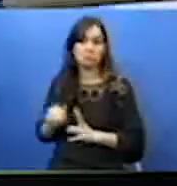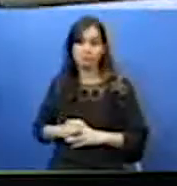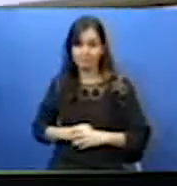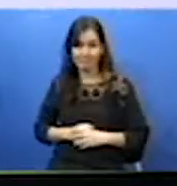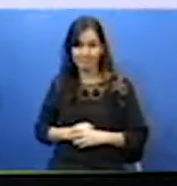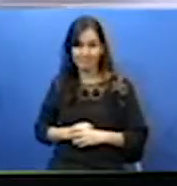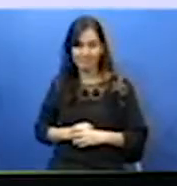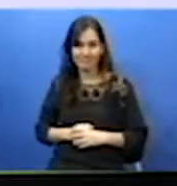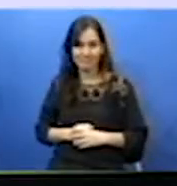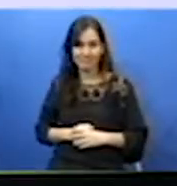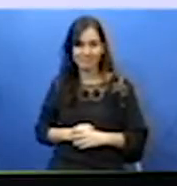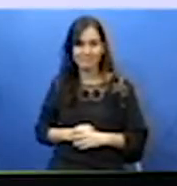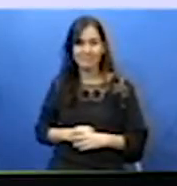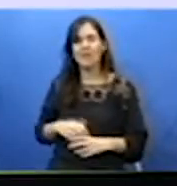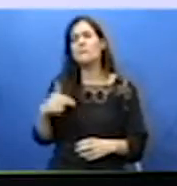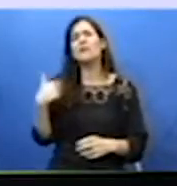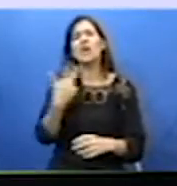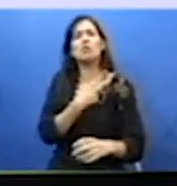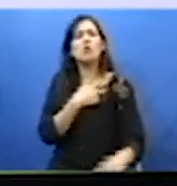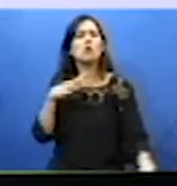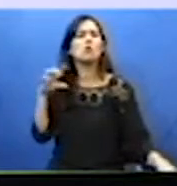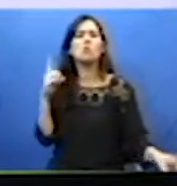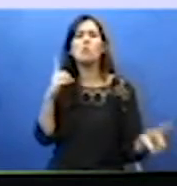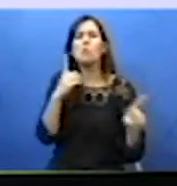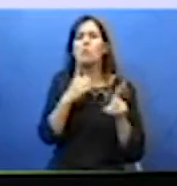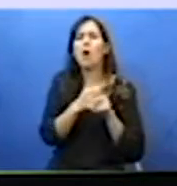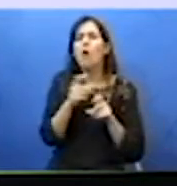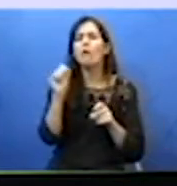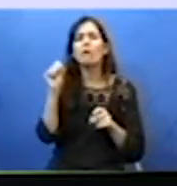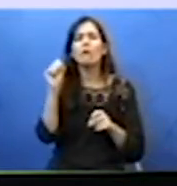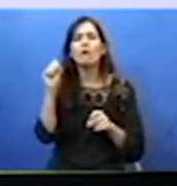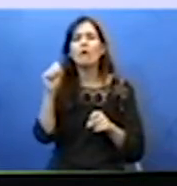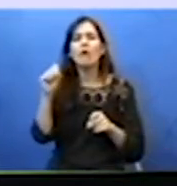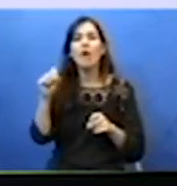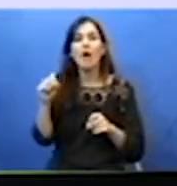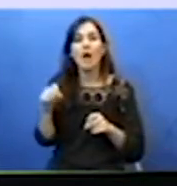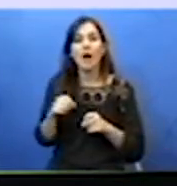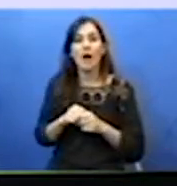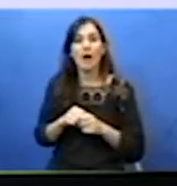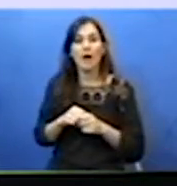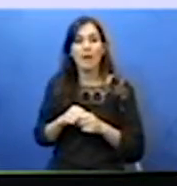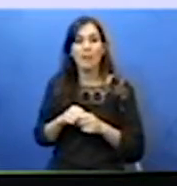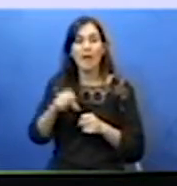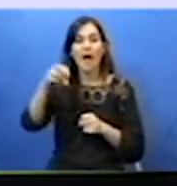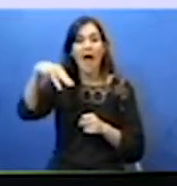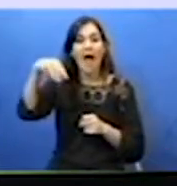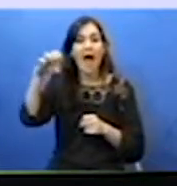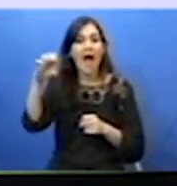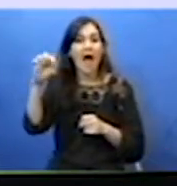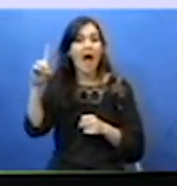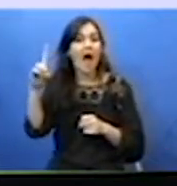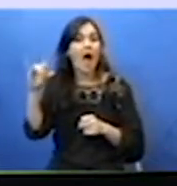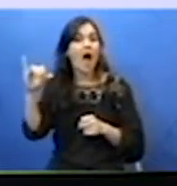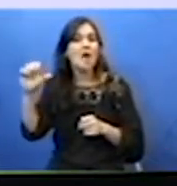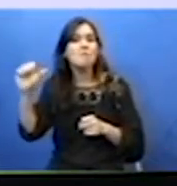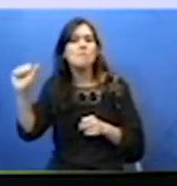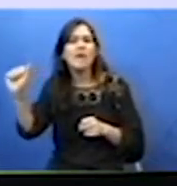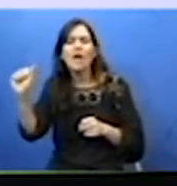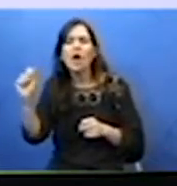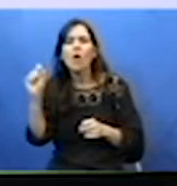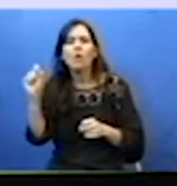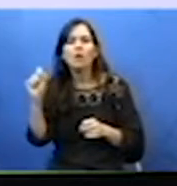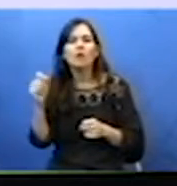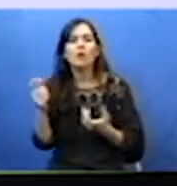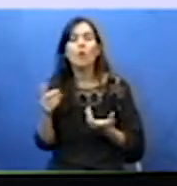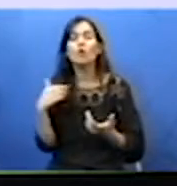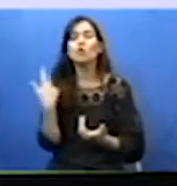certo? Para a gente descobrir a média aritmética de um conjunto de dados numérico, obtém-se